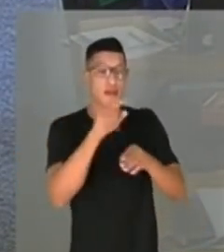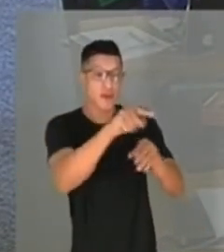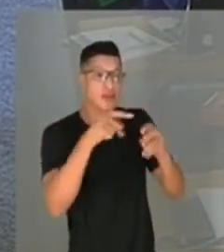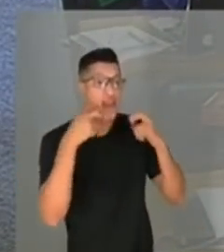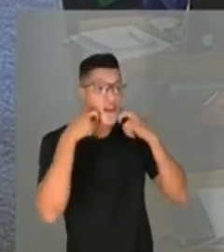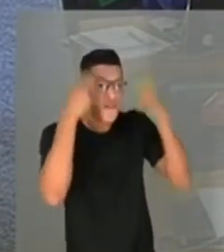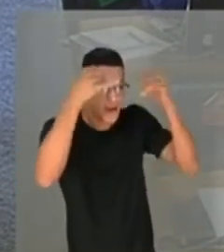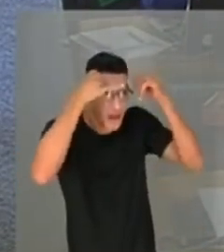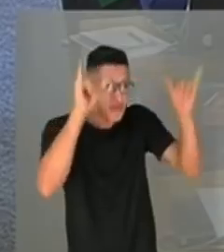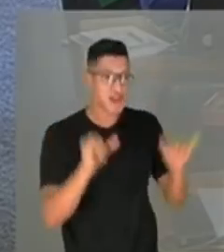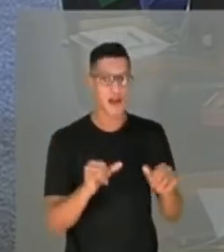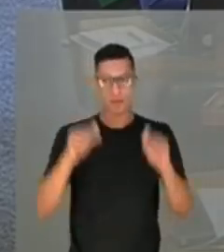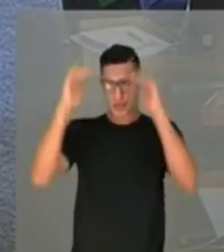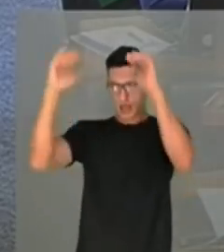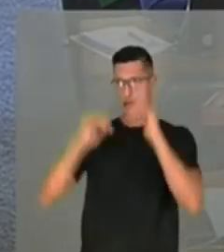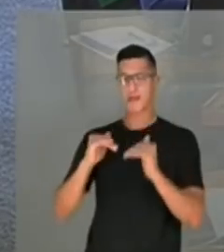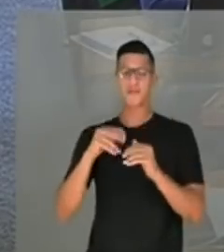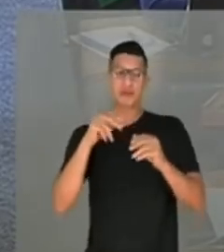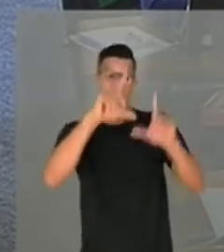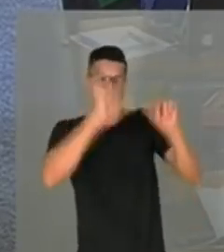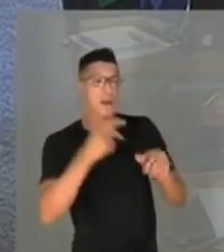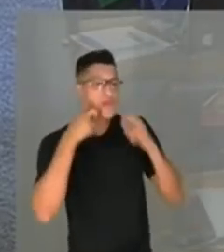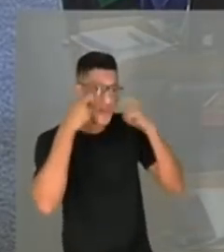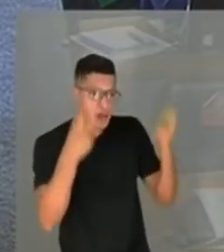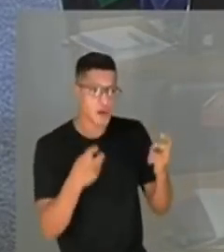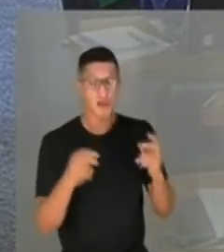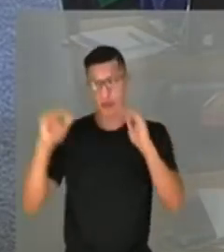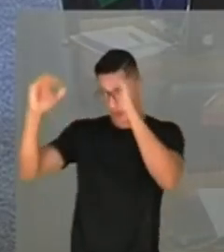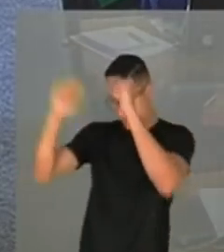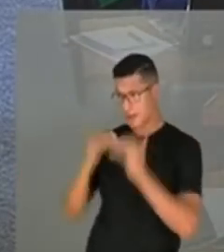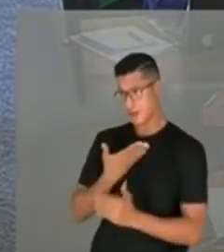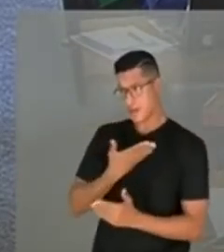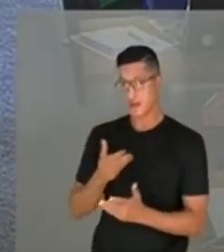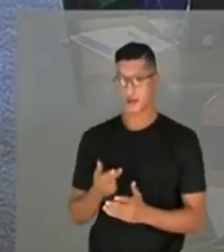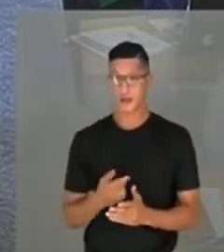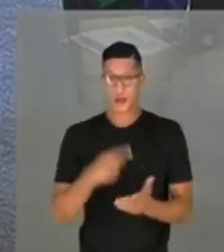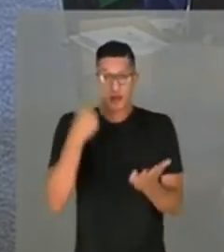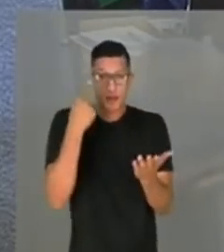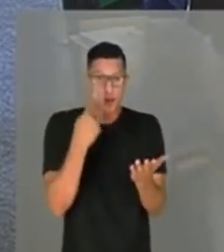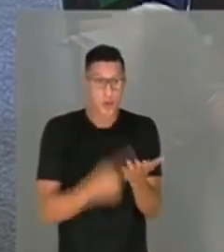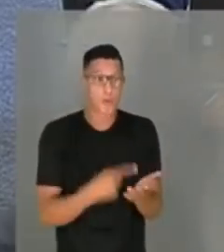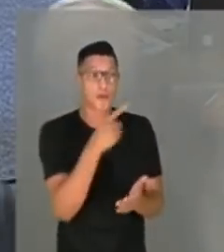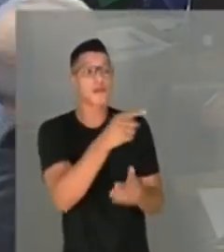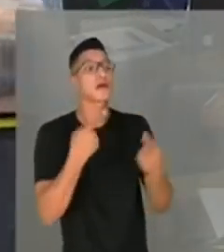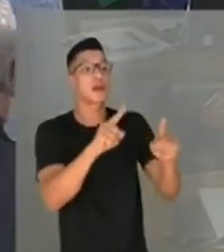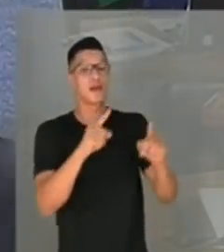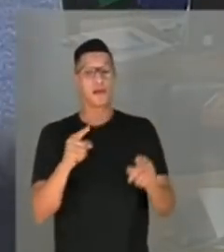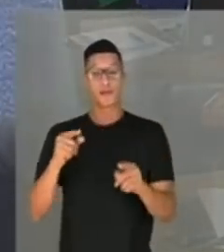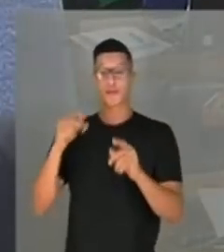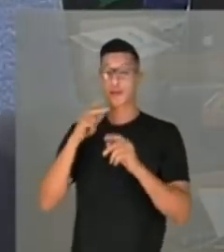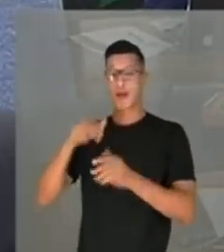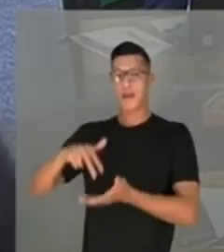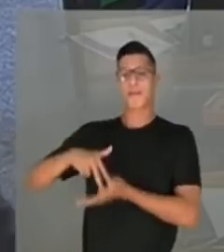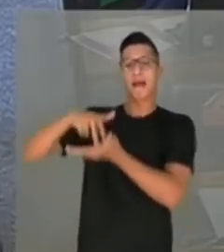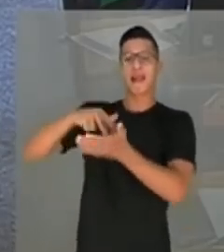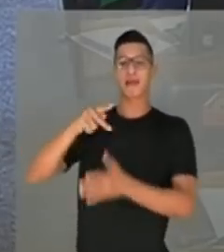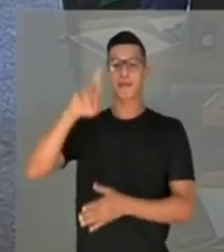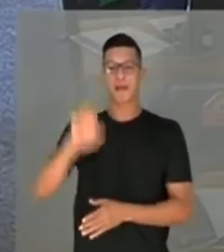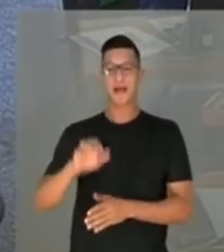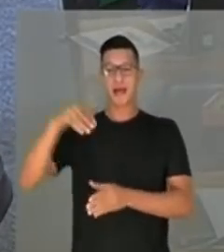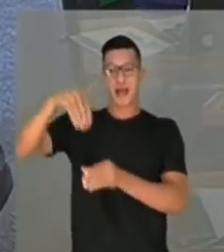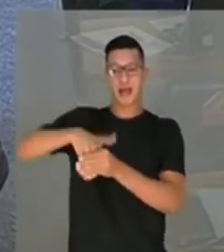V. Exª deveria respeitar seus colegas. V. deveria respeitar seus colegas. V. Exª confunde essa CPI com um palanque pré-eleitoral.